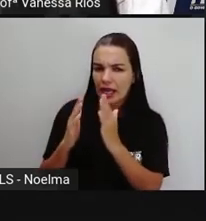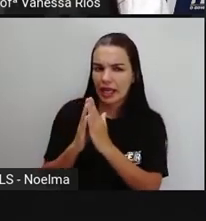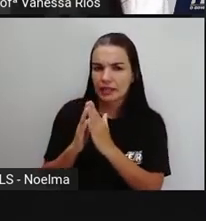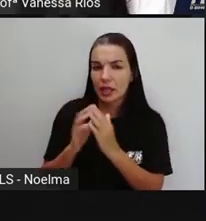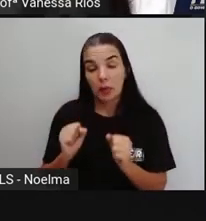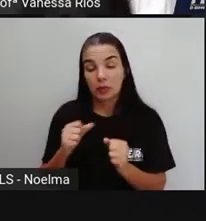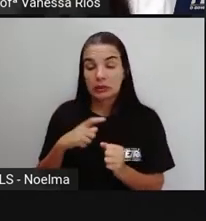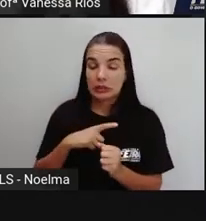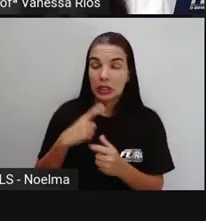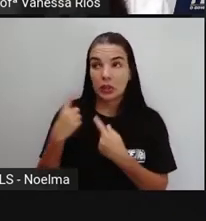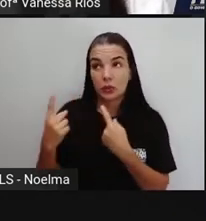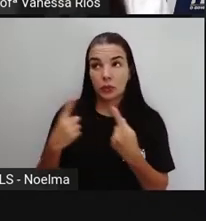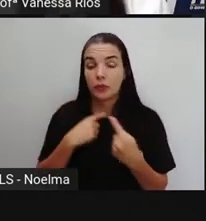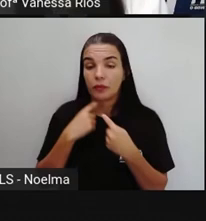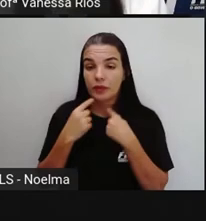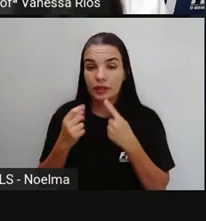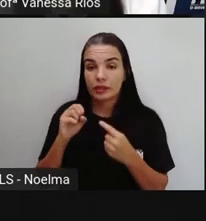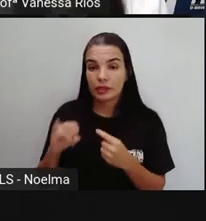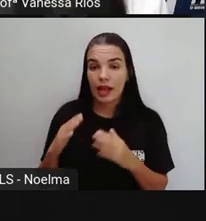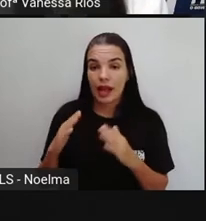dúvida se é um ou outro.